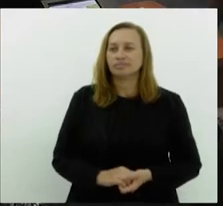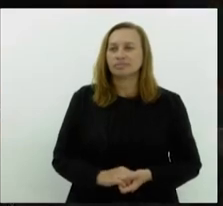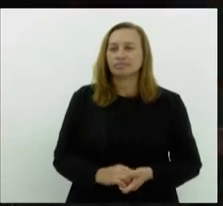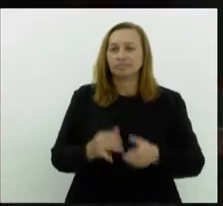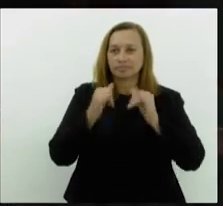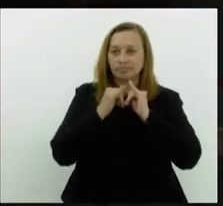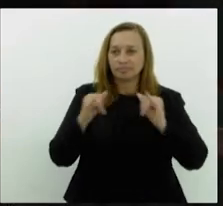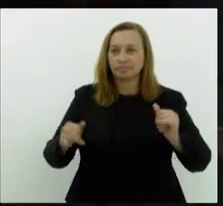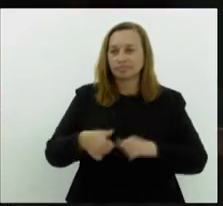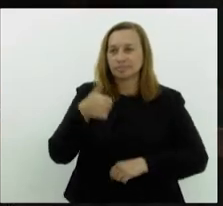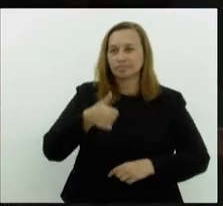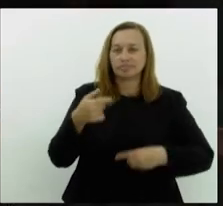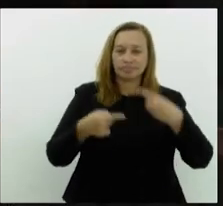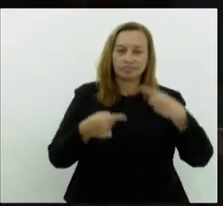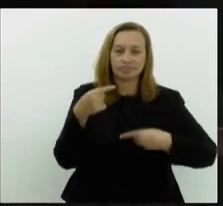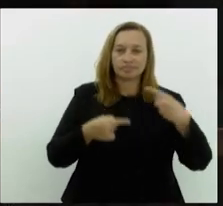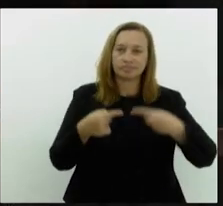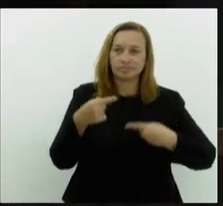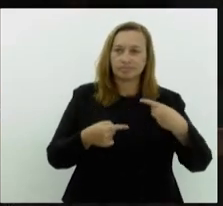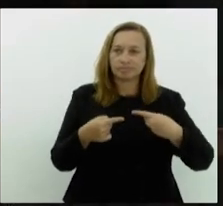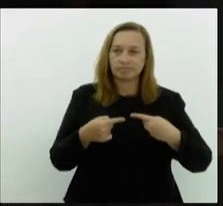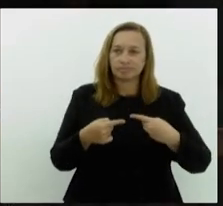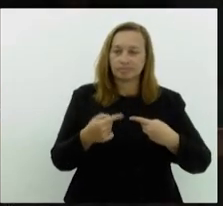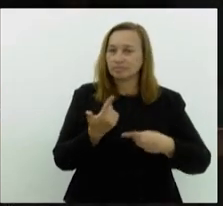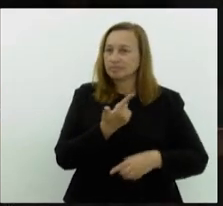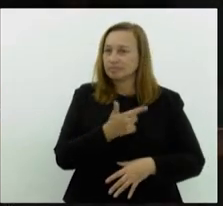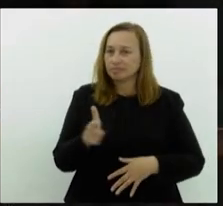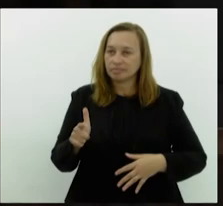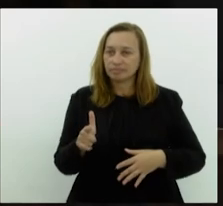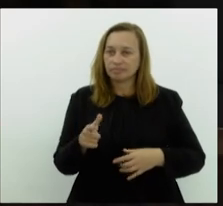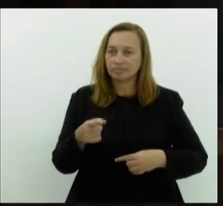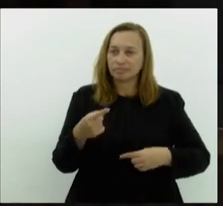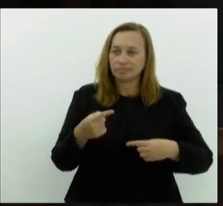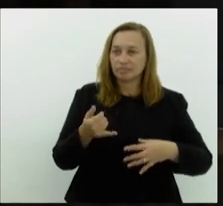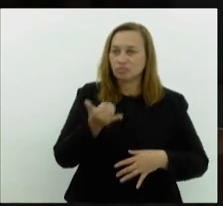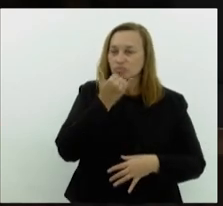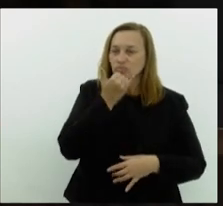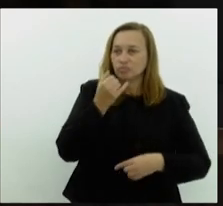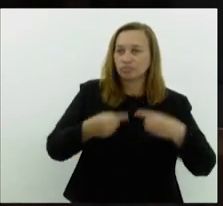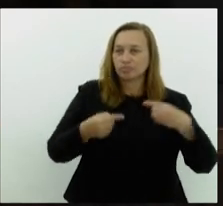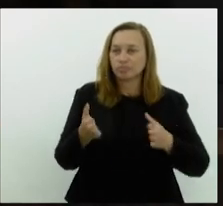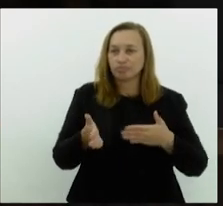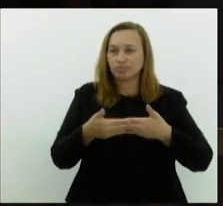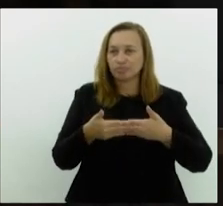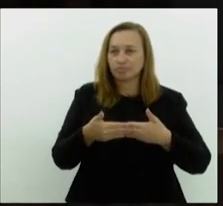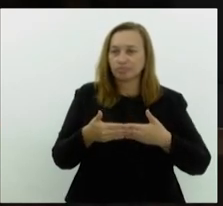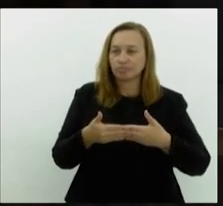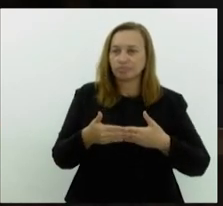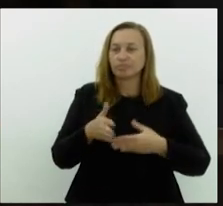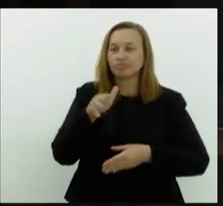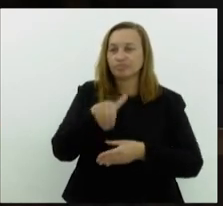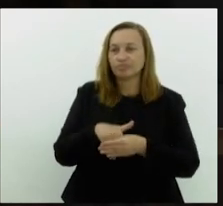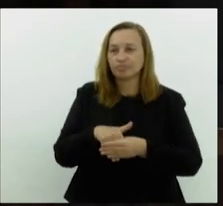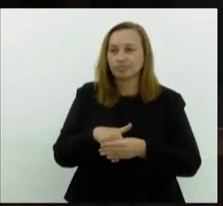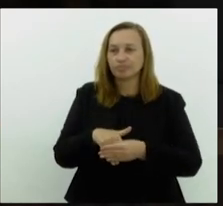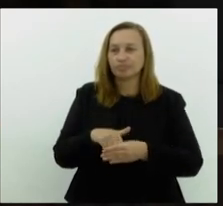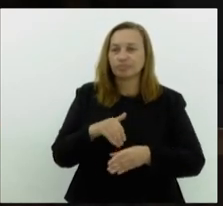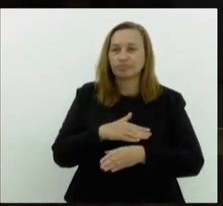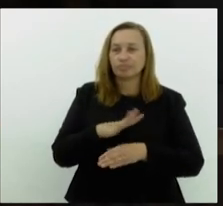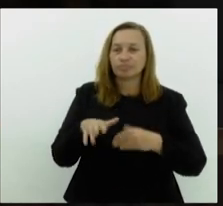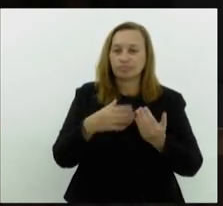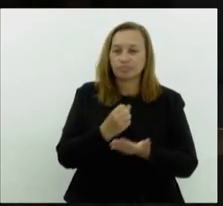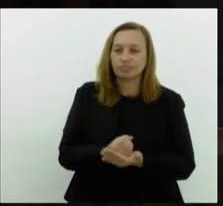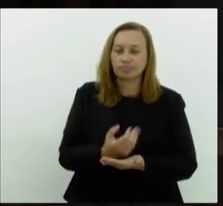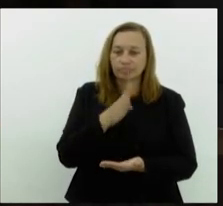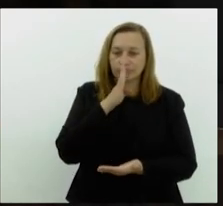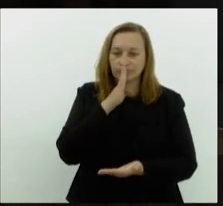Anuncio, em primeira discussão, não, não havendo quem queira discutir, desculpe, encerrada a discussão, em votação, senhores que